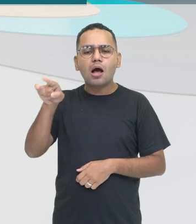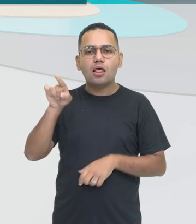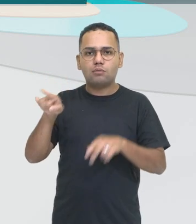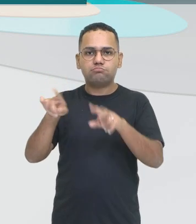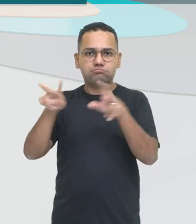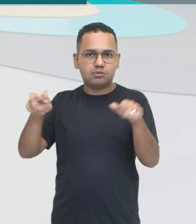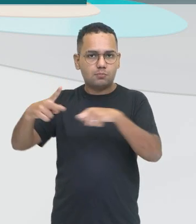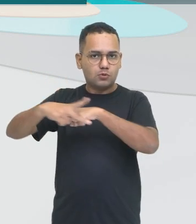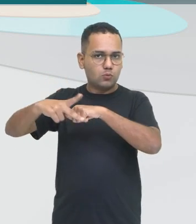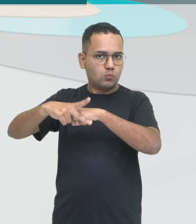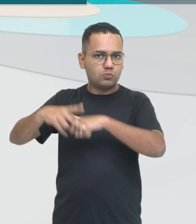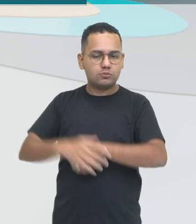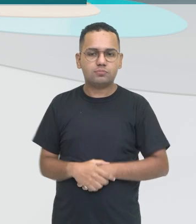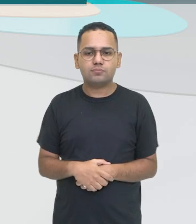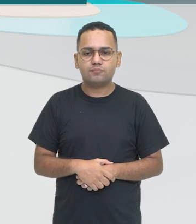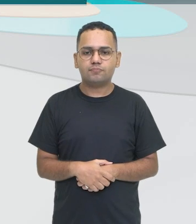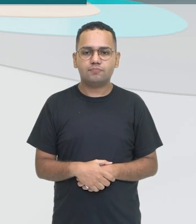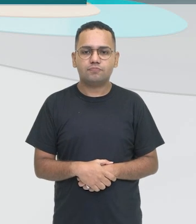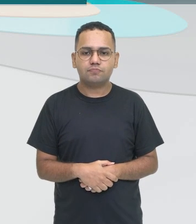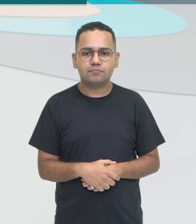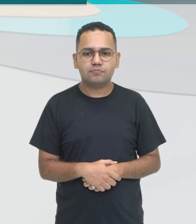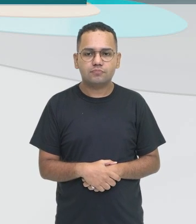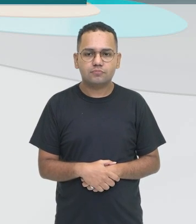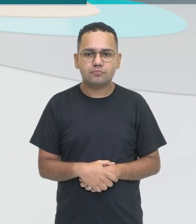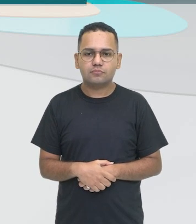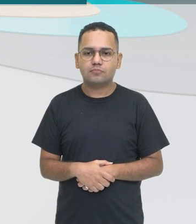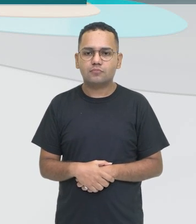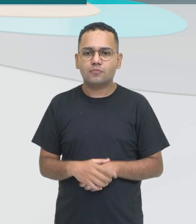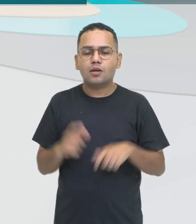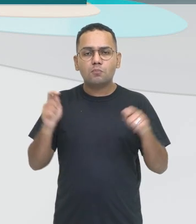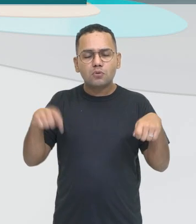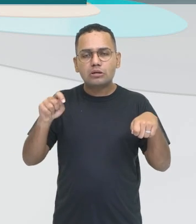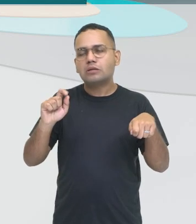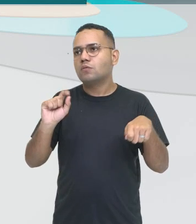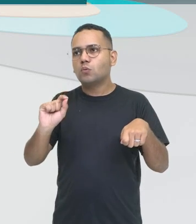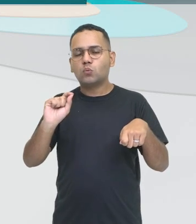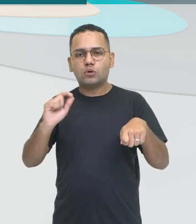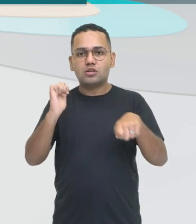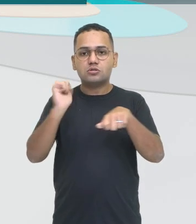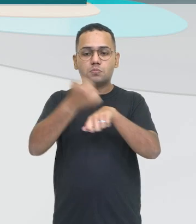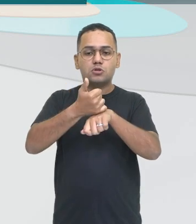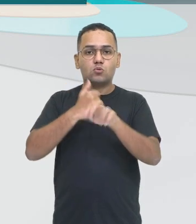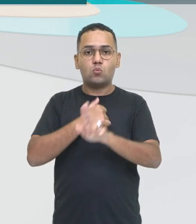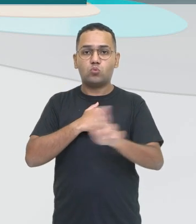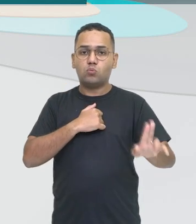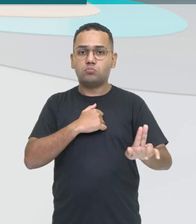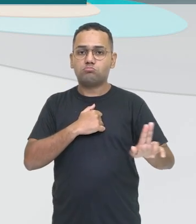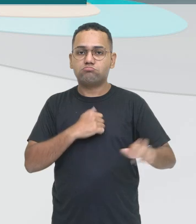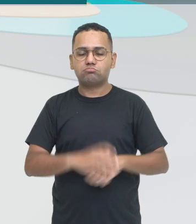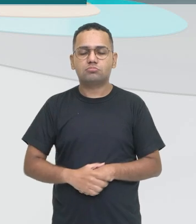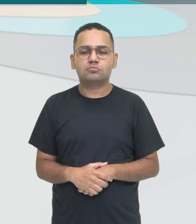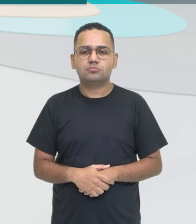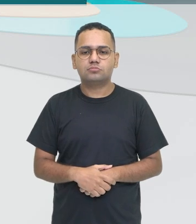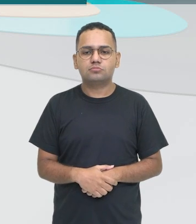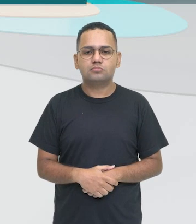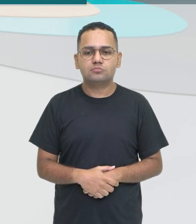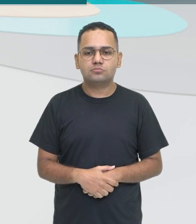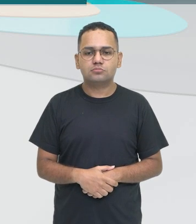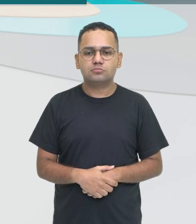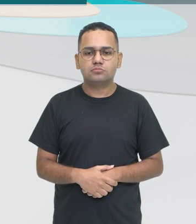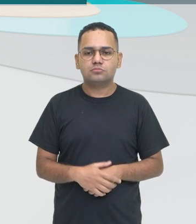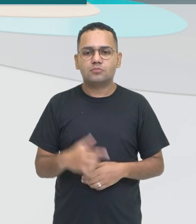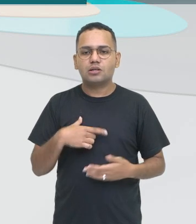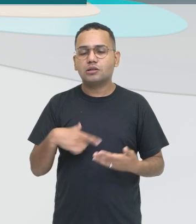essa palavrinha, né? Essa classe de palavras em substituição ao nome. Via de regra é isso que funciona, tá? Então, tem os